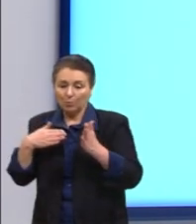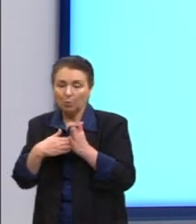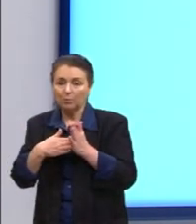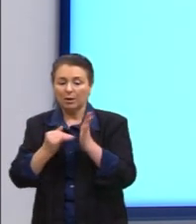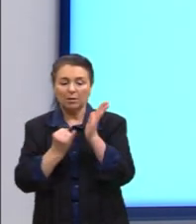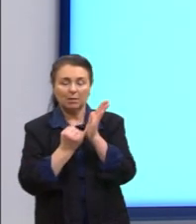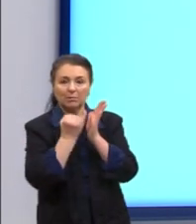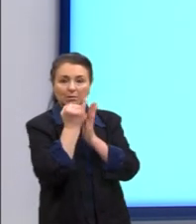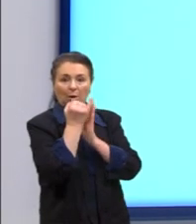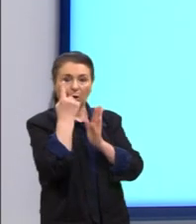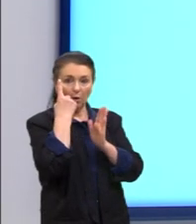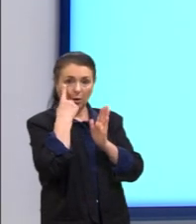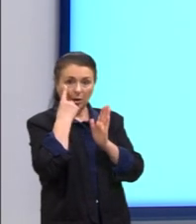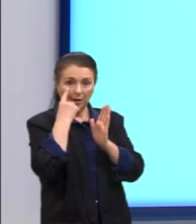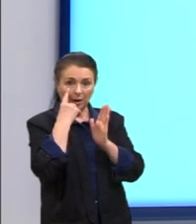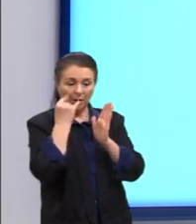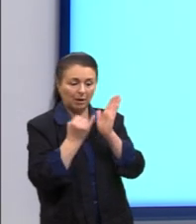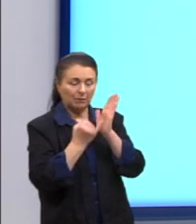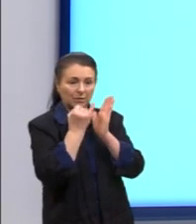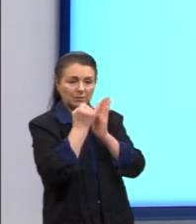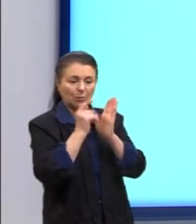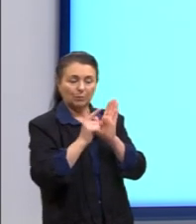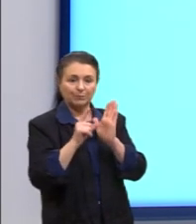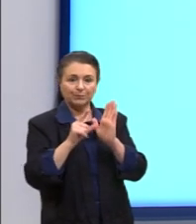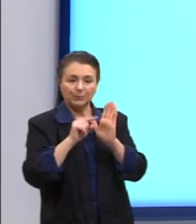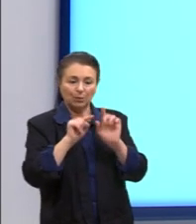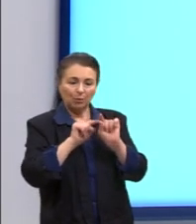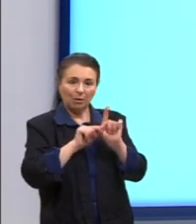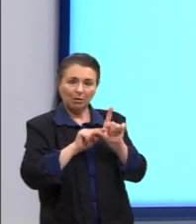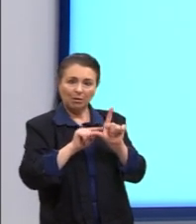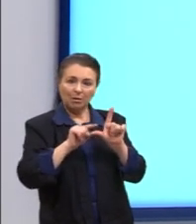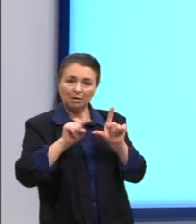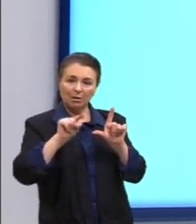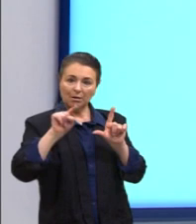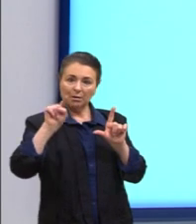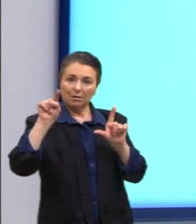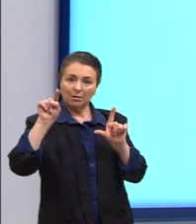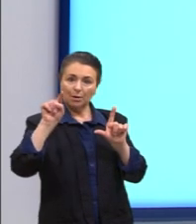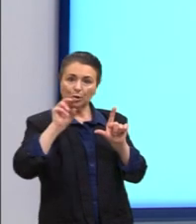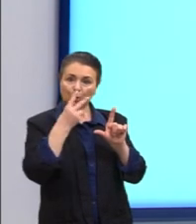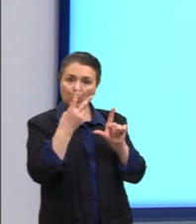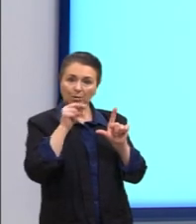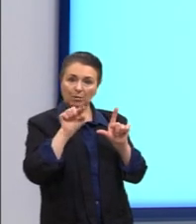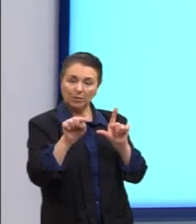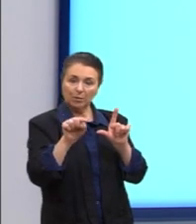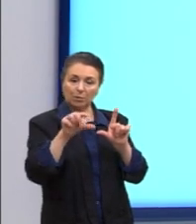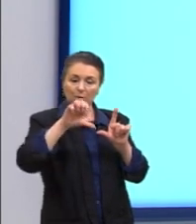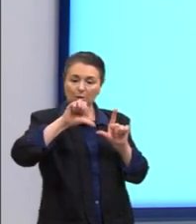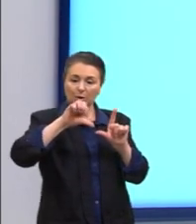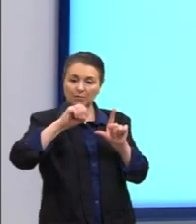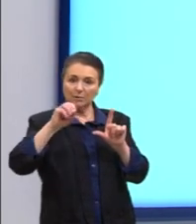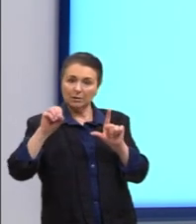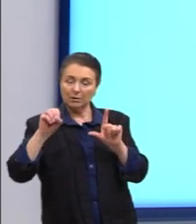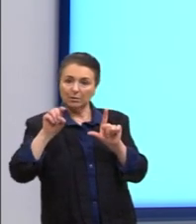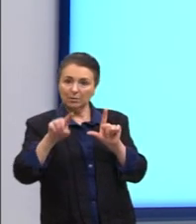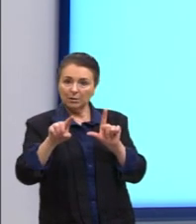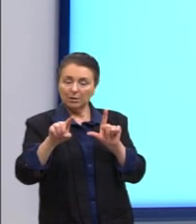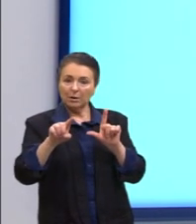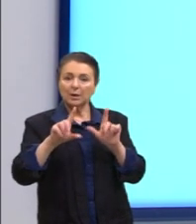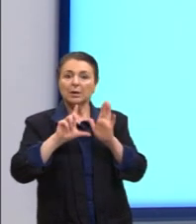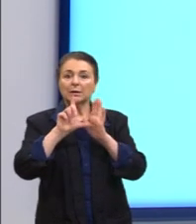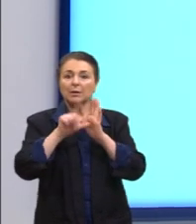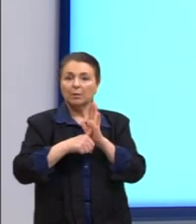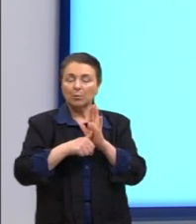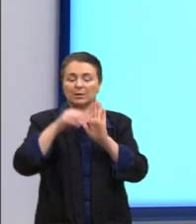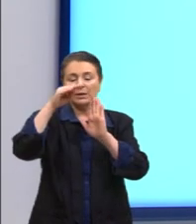como a inflação era enorme, 2 mil por cento, 900 por cento ao ano, e depois do plano real, ela baixa